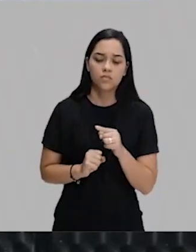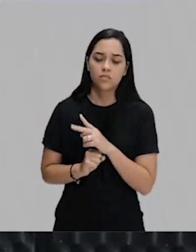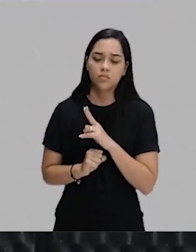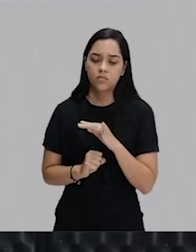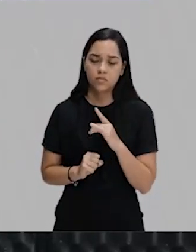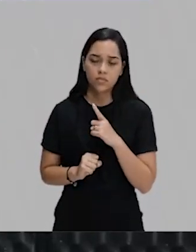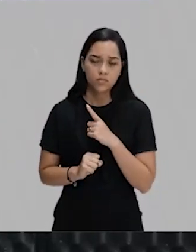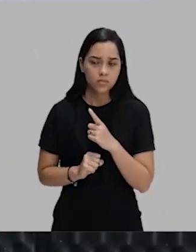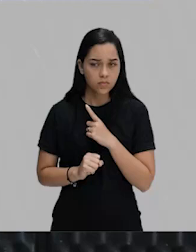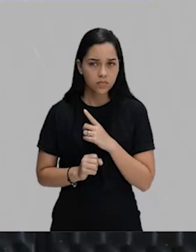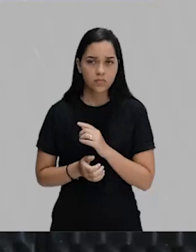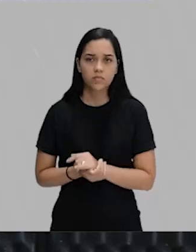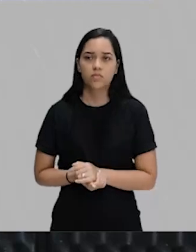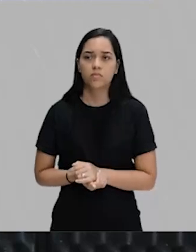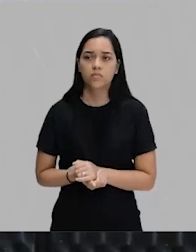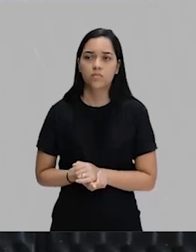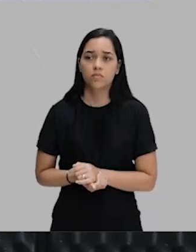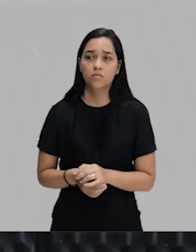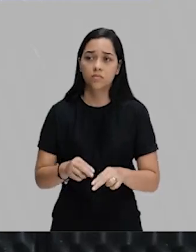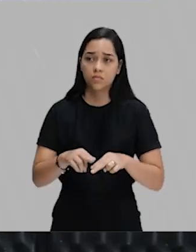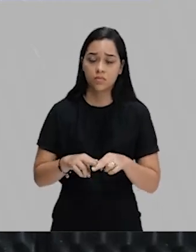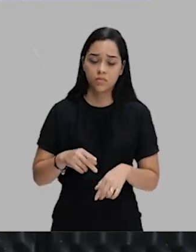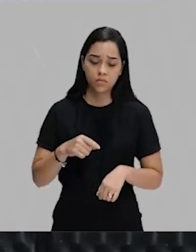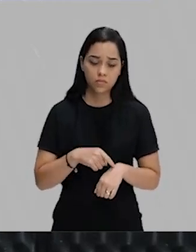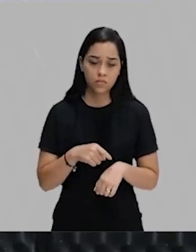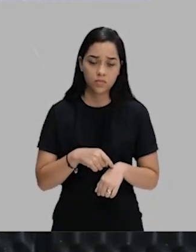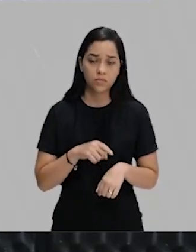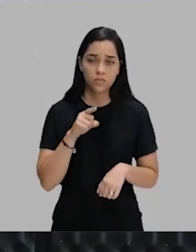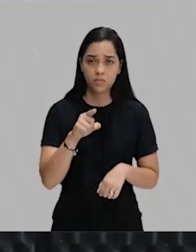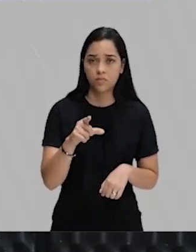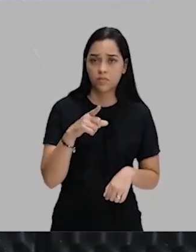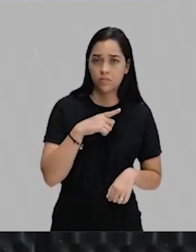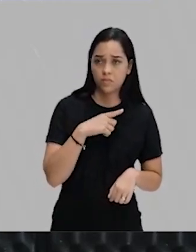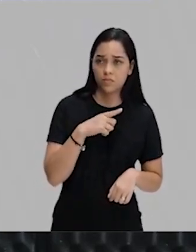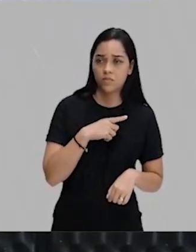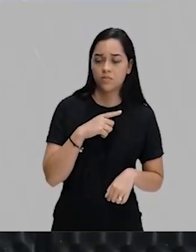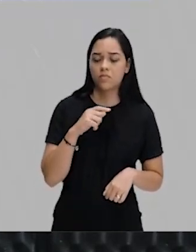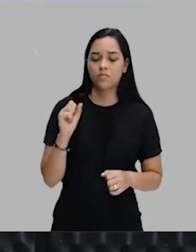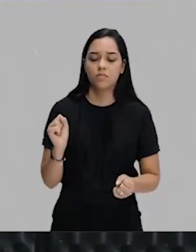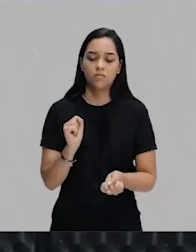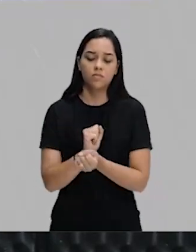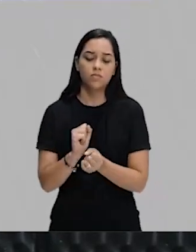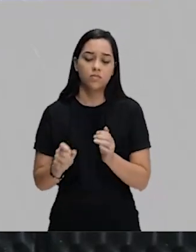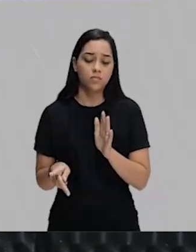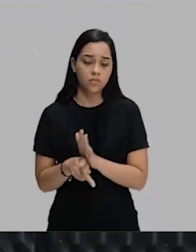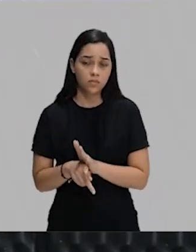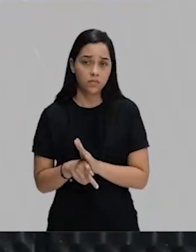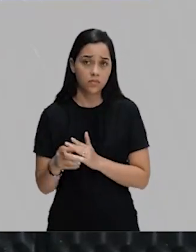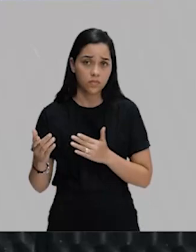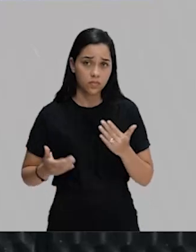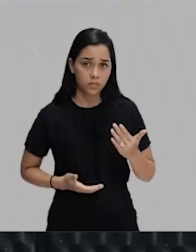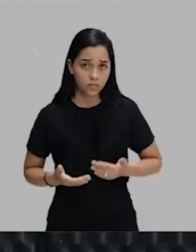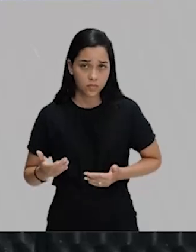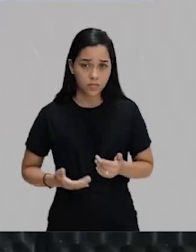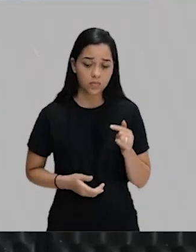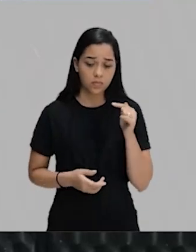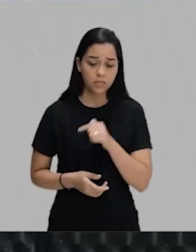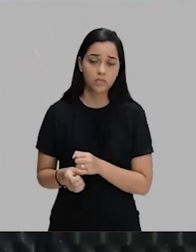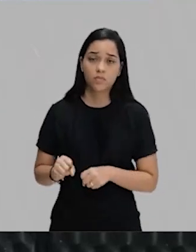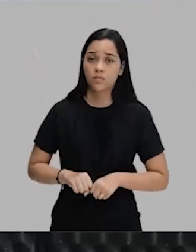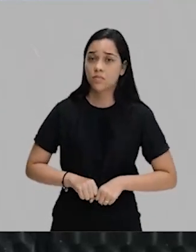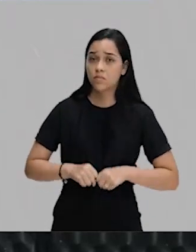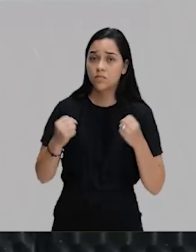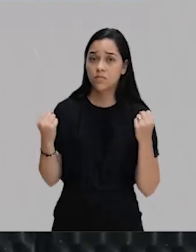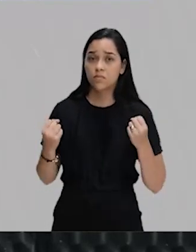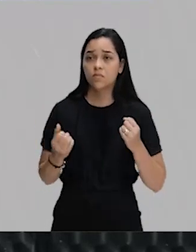que sustentava o Império Brasileiro. E a partir do momento que você tem a abolição da escravidão, esse pilar, ele se rompe.